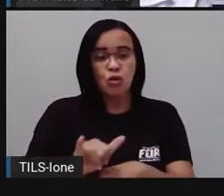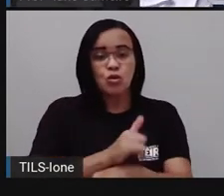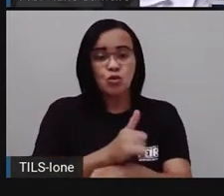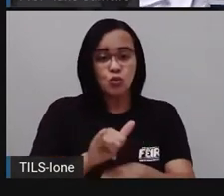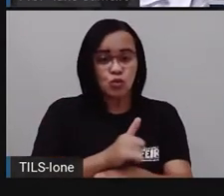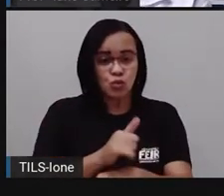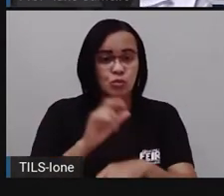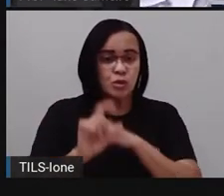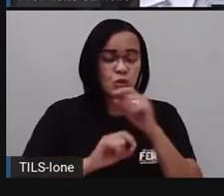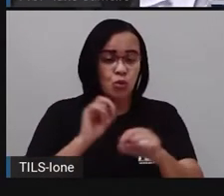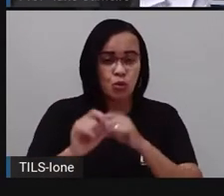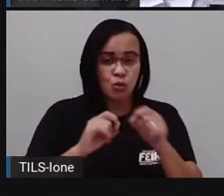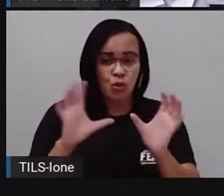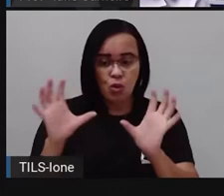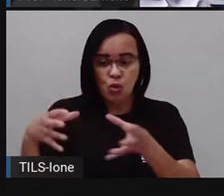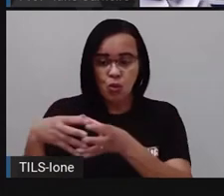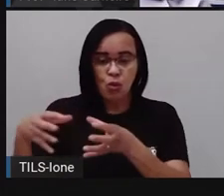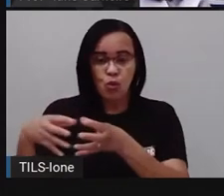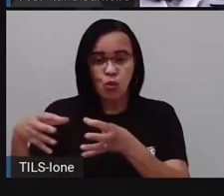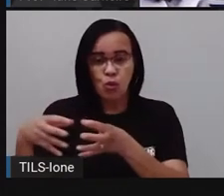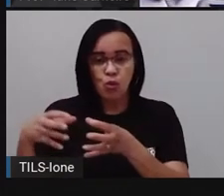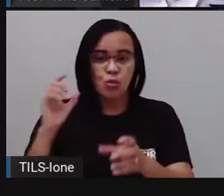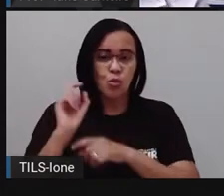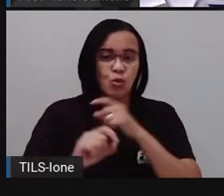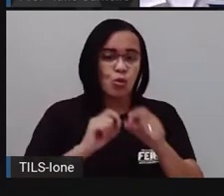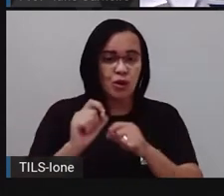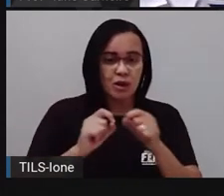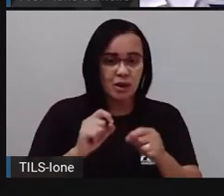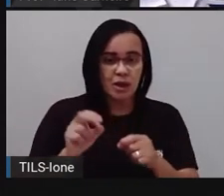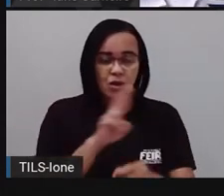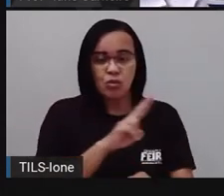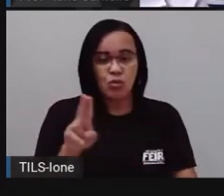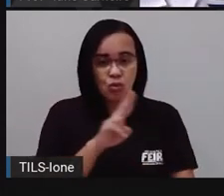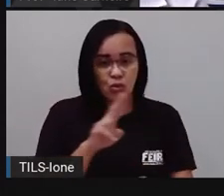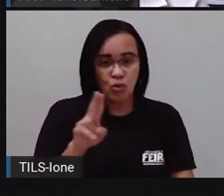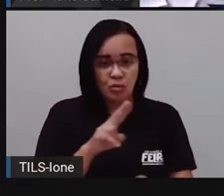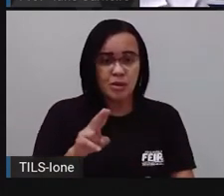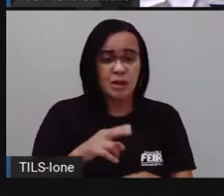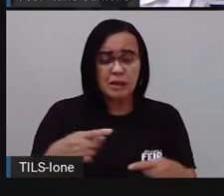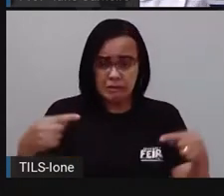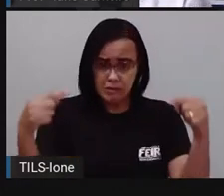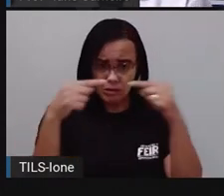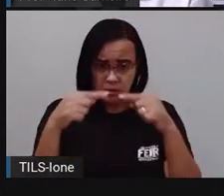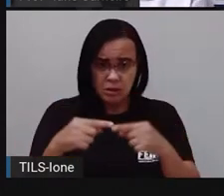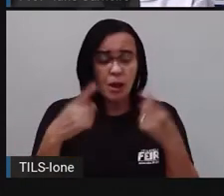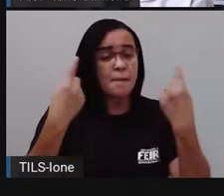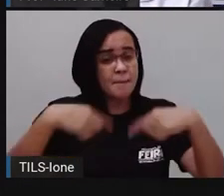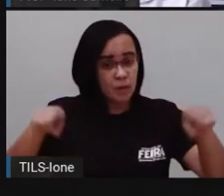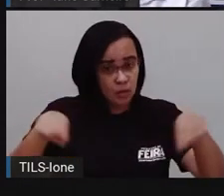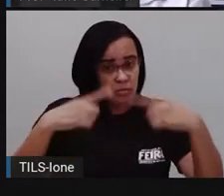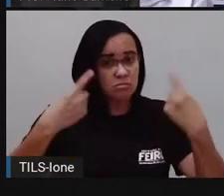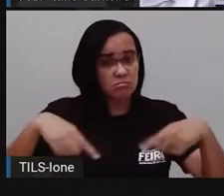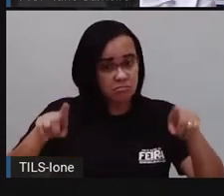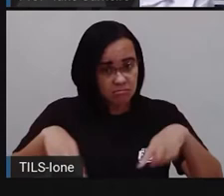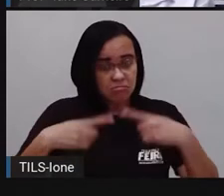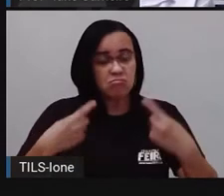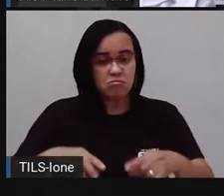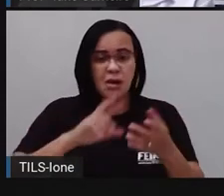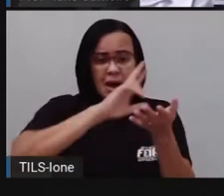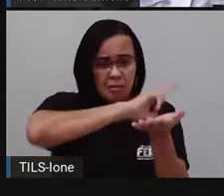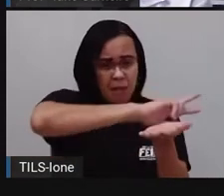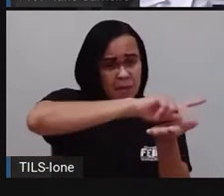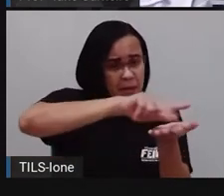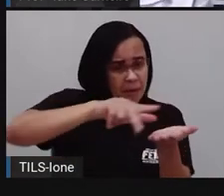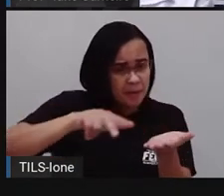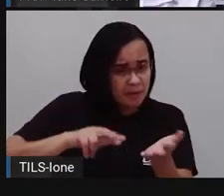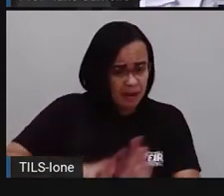o nome do grupo é Grandes Pequeninos, e eles têm uma música que fala sobre essa nossa diferença, né?